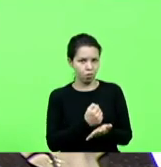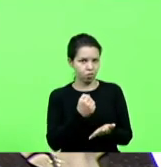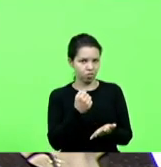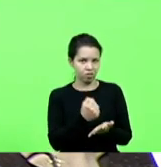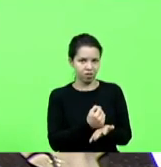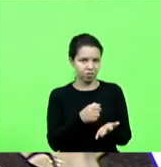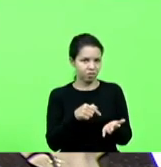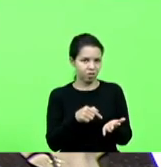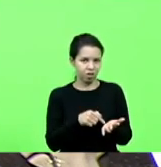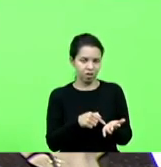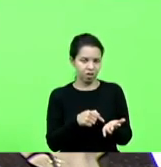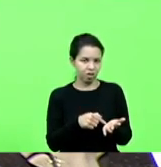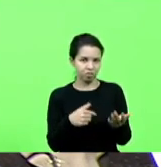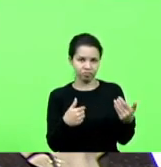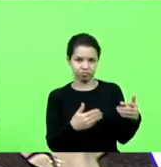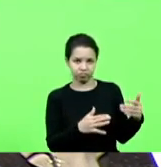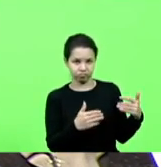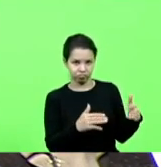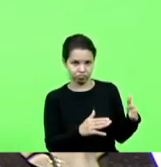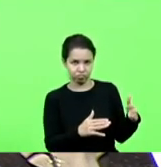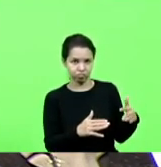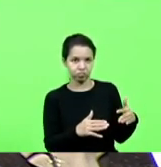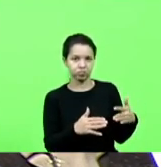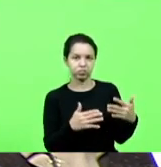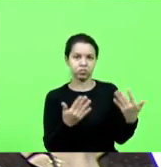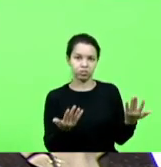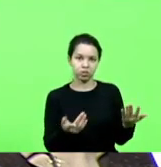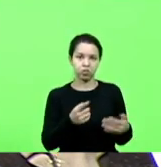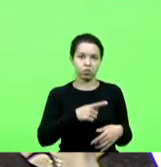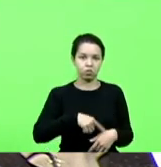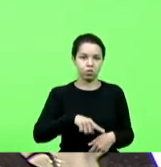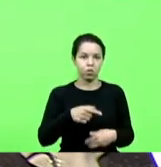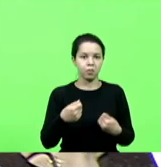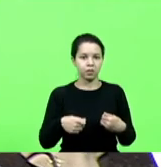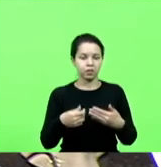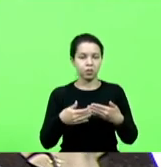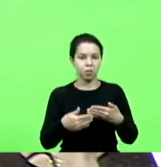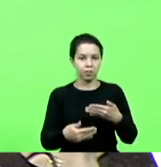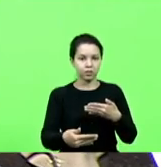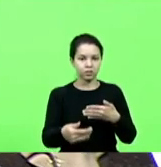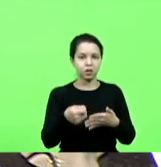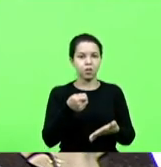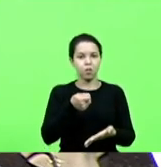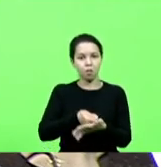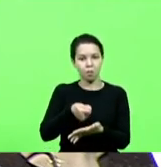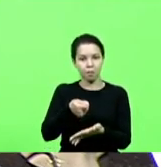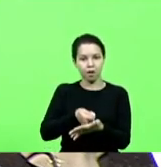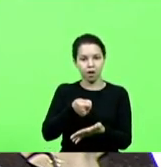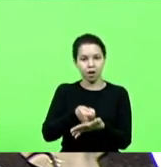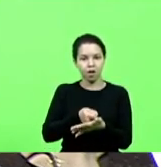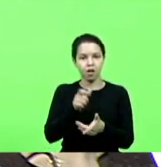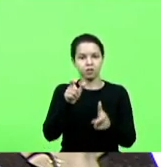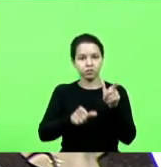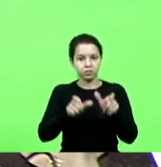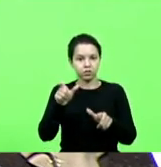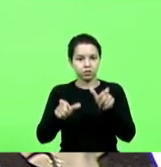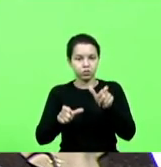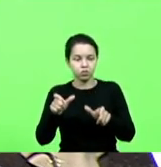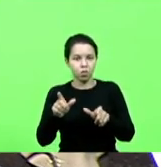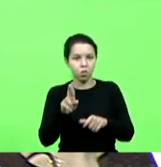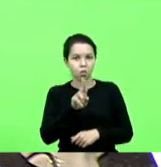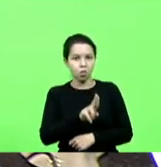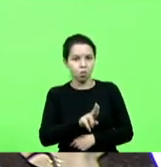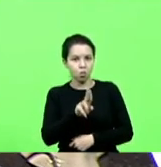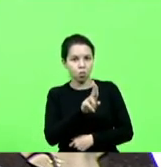nada, nós temos que começar a cobrar das pessoas que se utilizam do dinheiro público